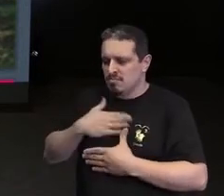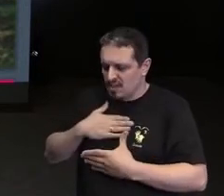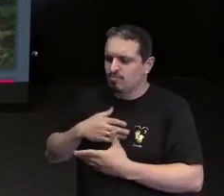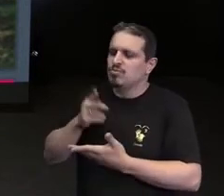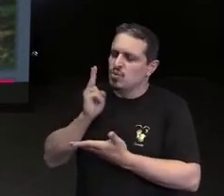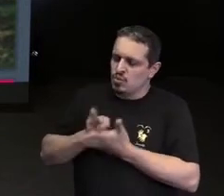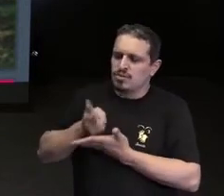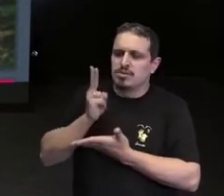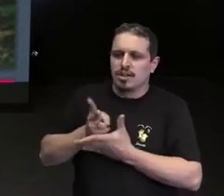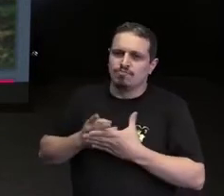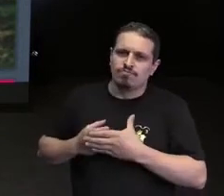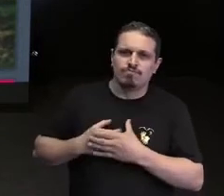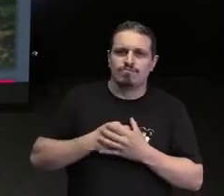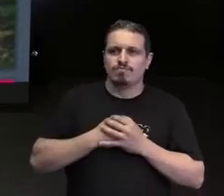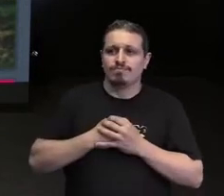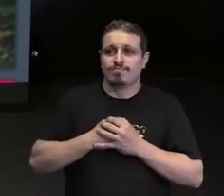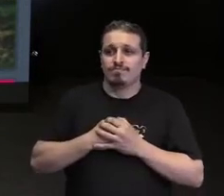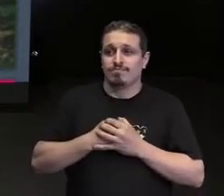conversa,